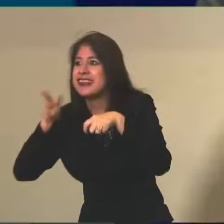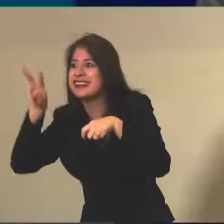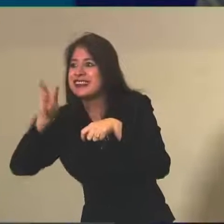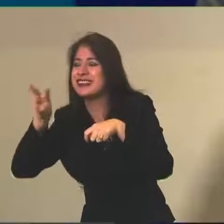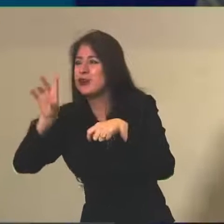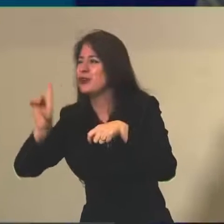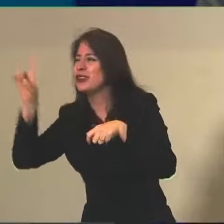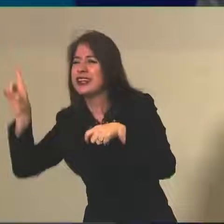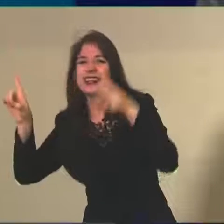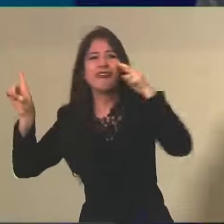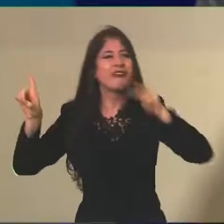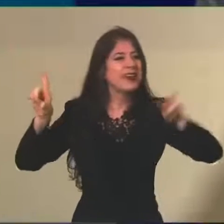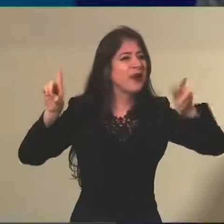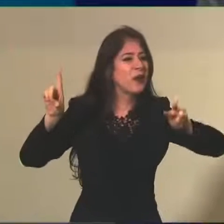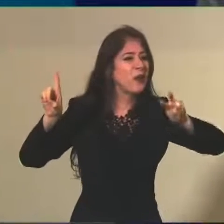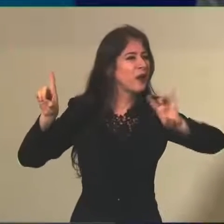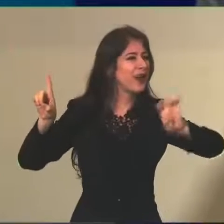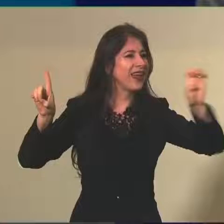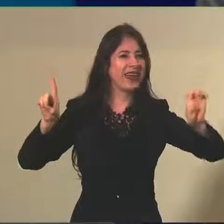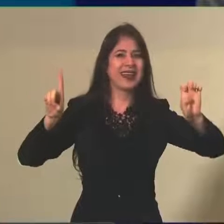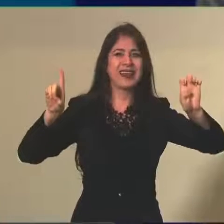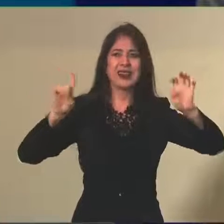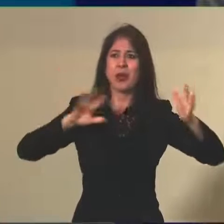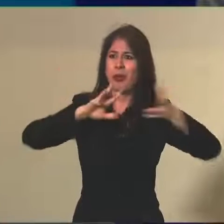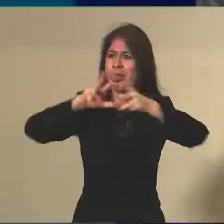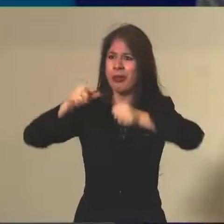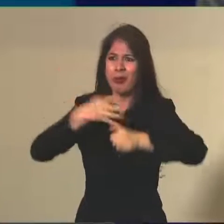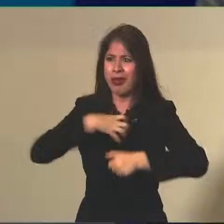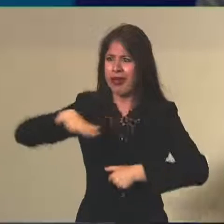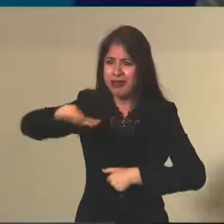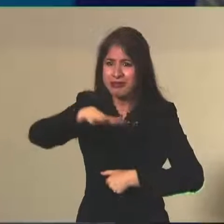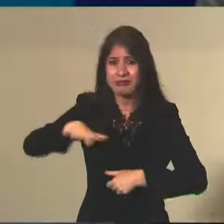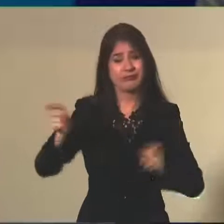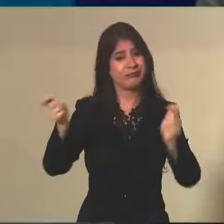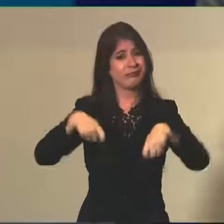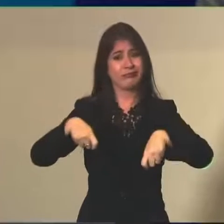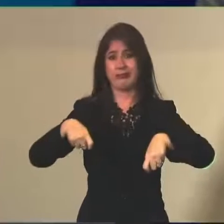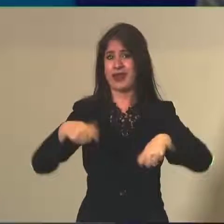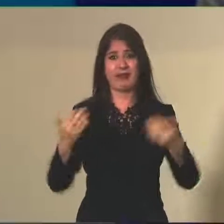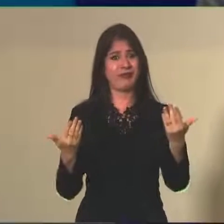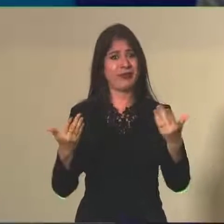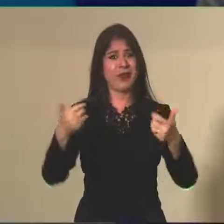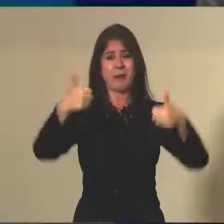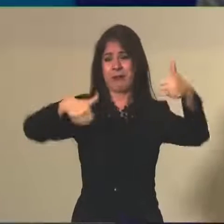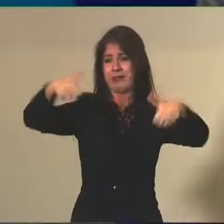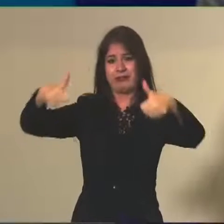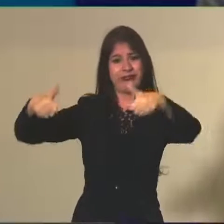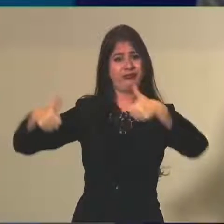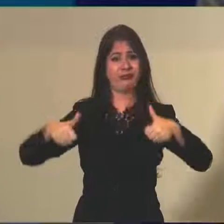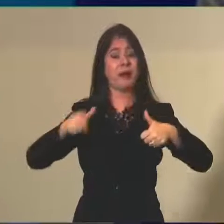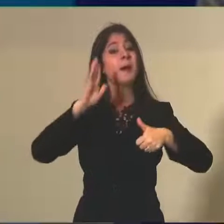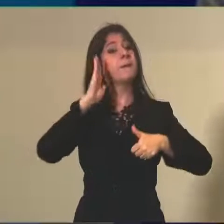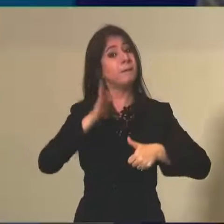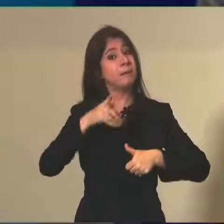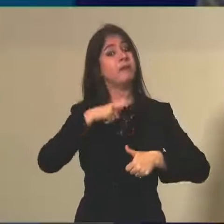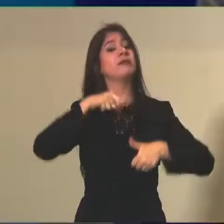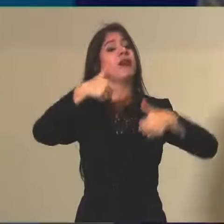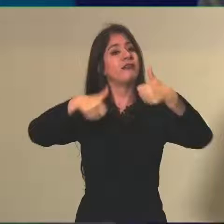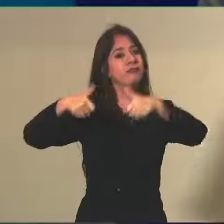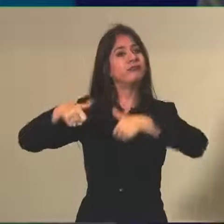mais à direita e outro pensa mais à esquerda, eles não podem ser diferenciados no exame, eles têm que ser avaliados em relação aos seus conhecimentos.